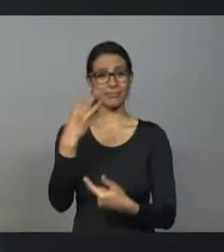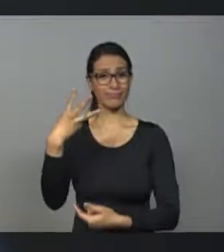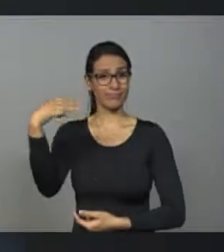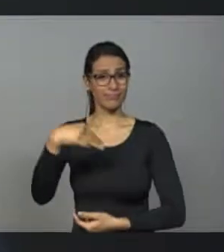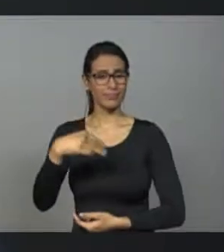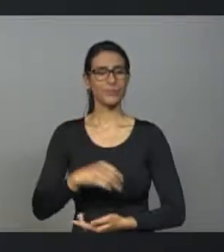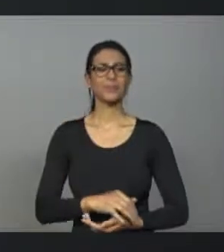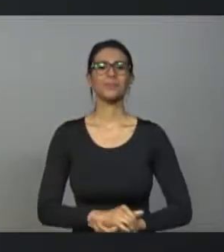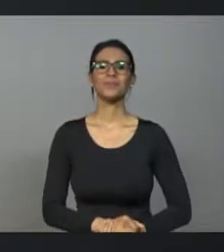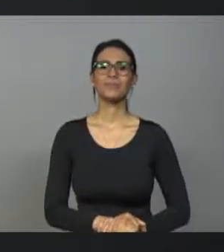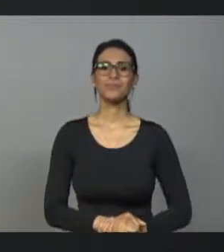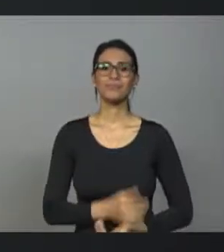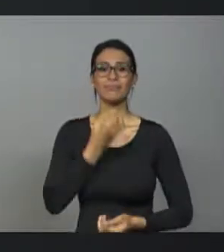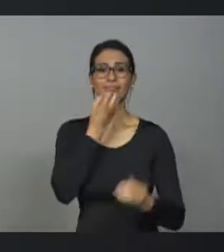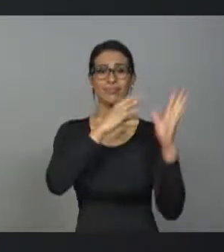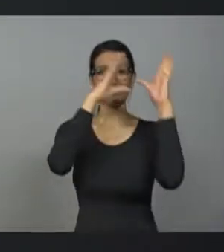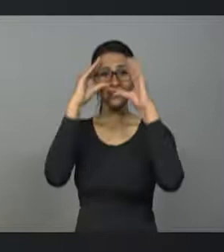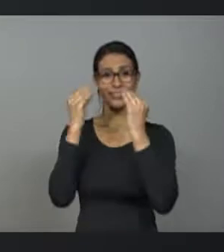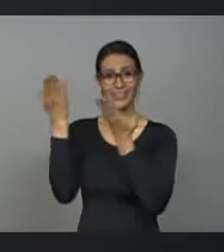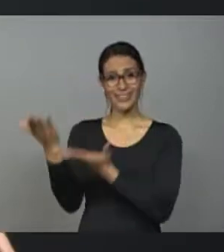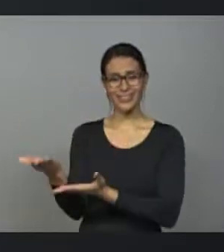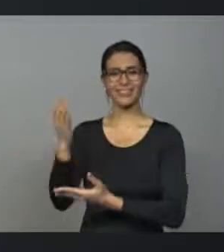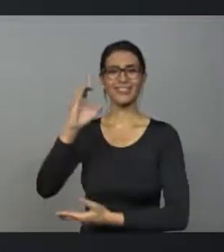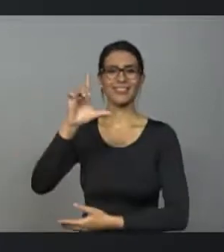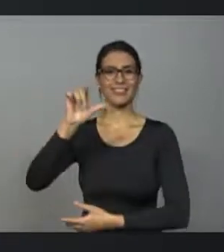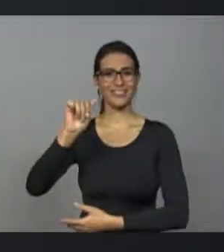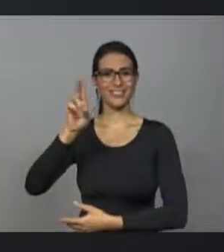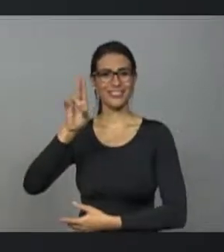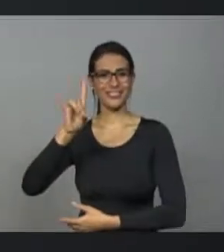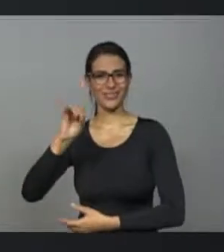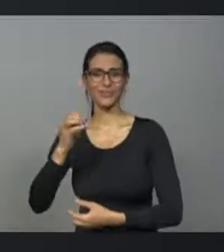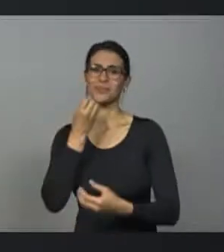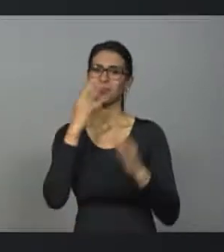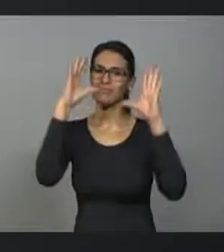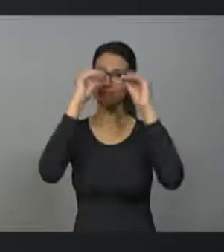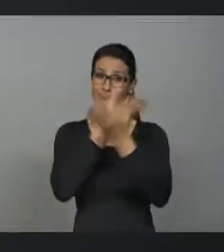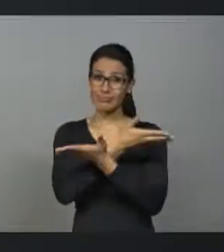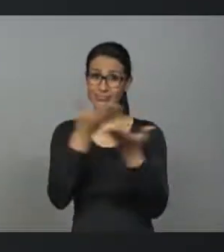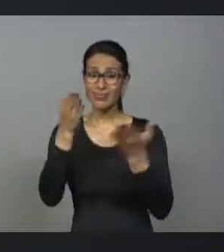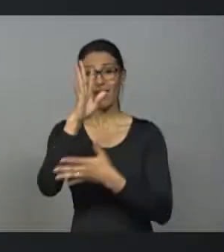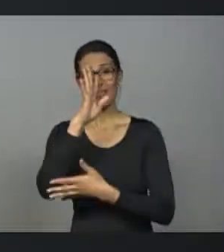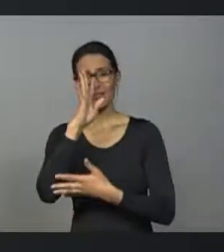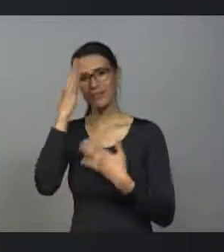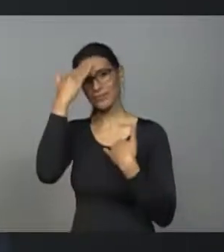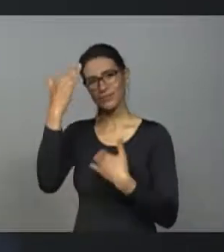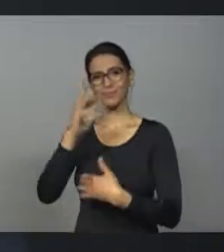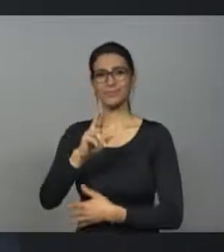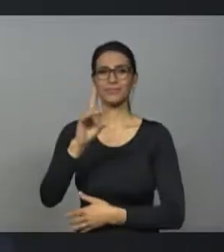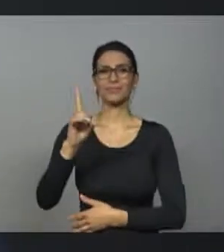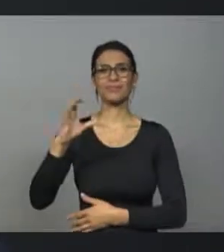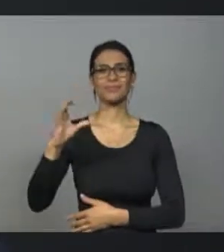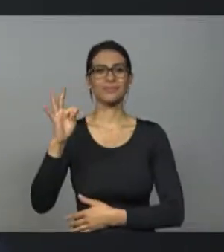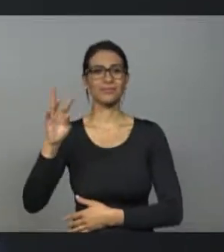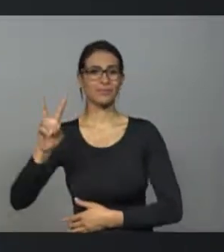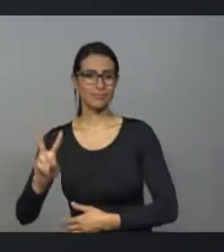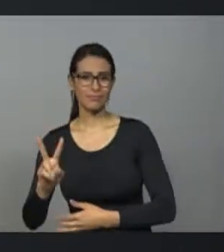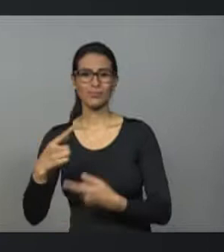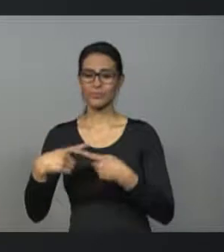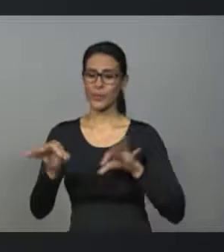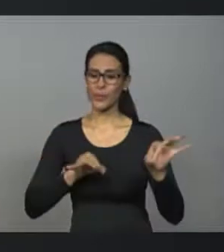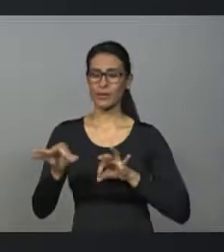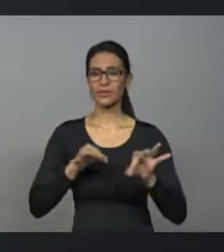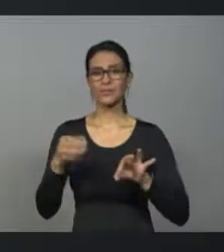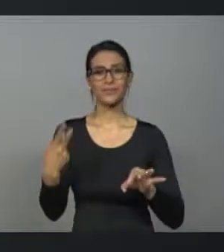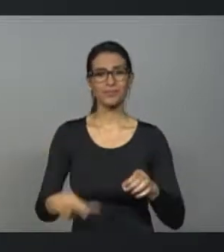Boa noite Cláudio, boa noite a todos que nos assistem, meus agradecimentos à RDC TV pela organização desse debate, meus cumprimentos aos